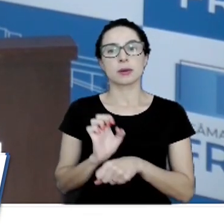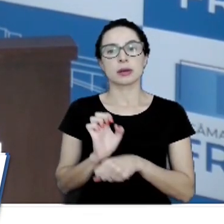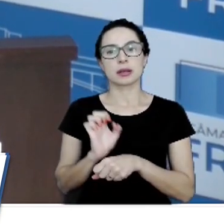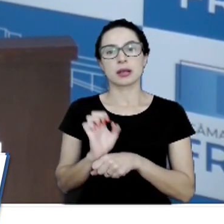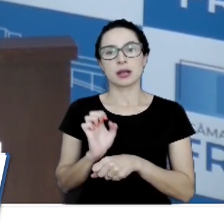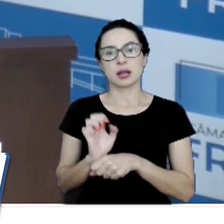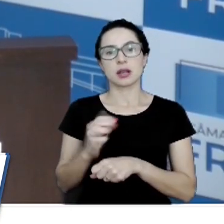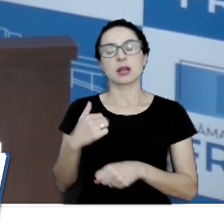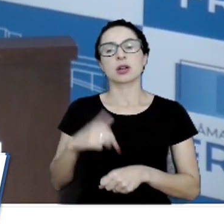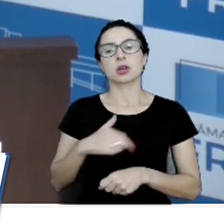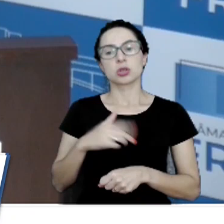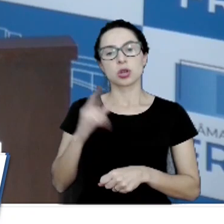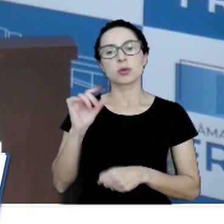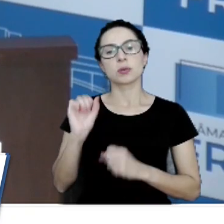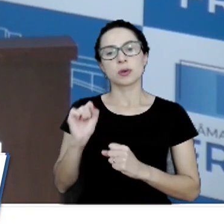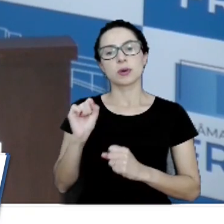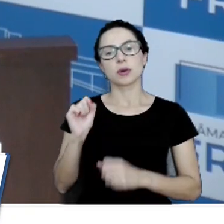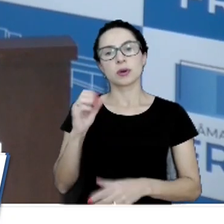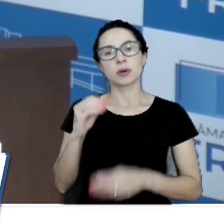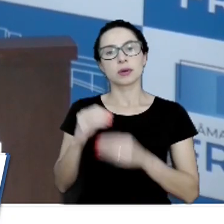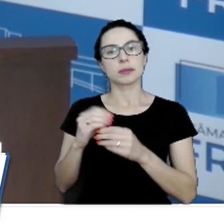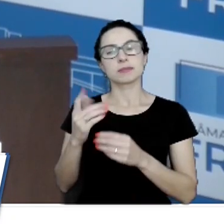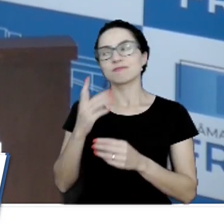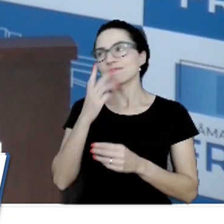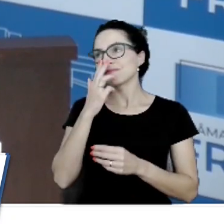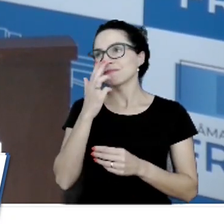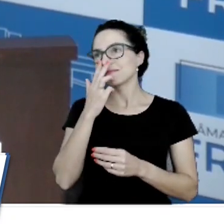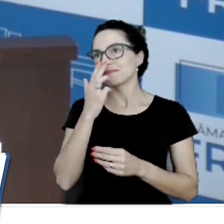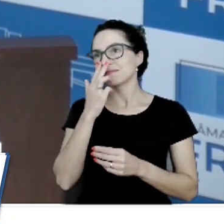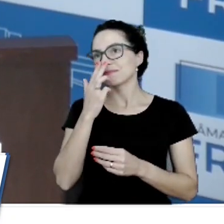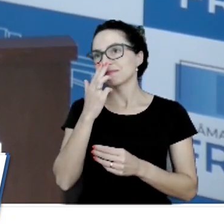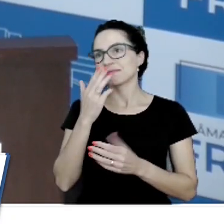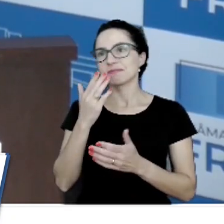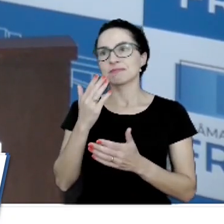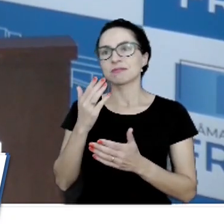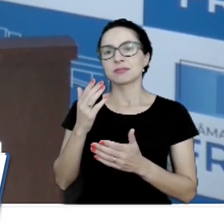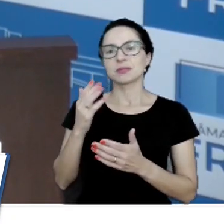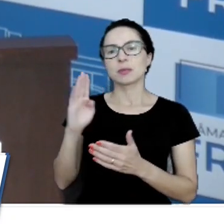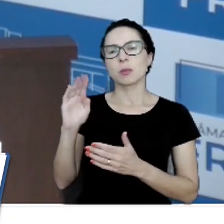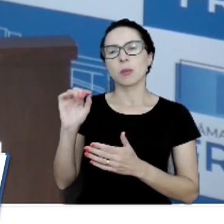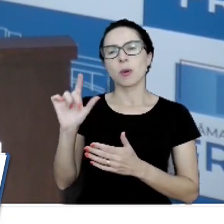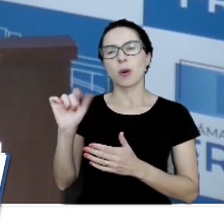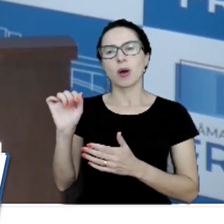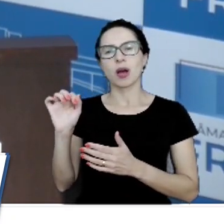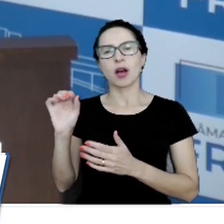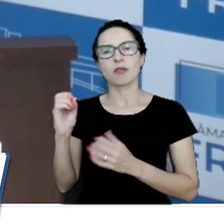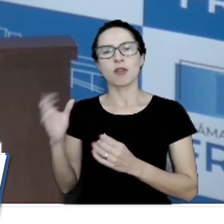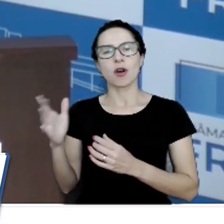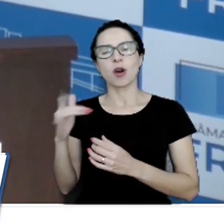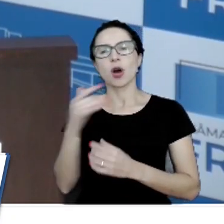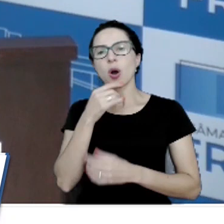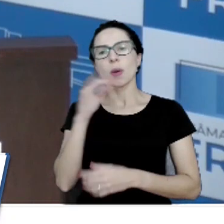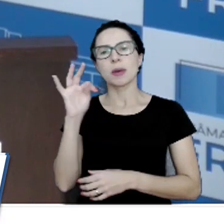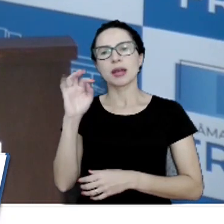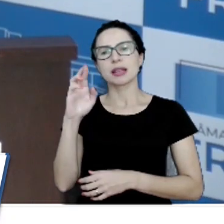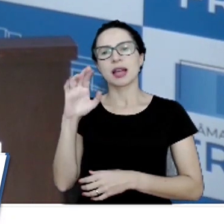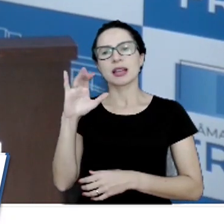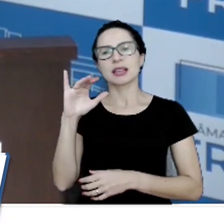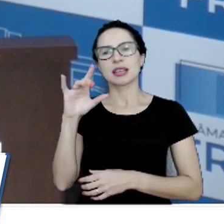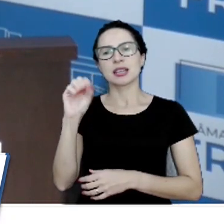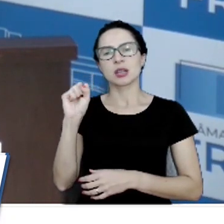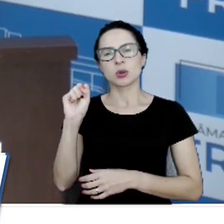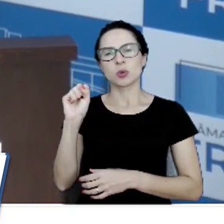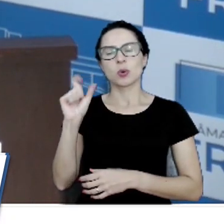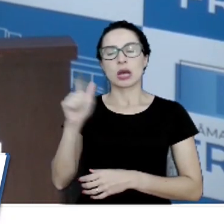nós podemos classificar como bola fora, promovida pelo senhor Tarciso de Freitas, governador do